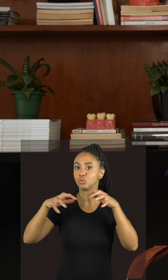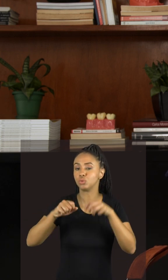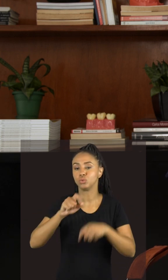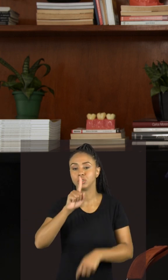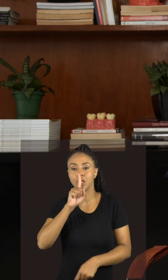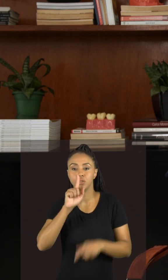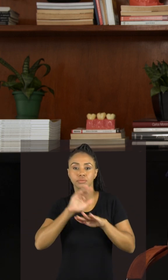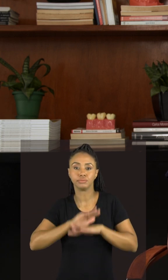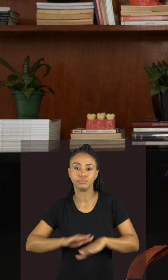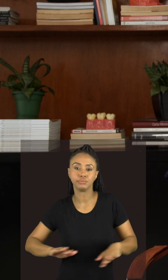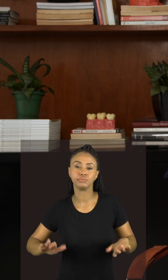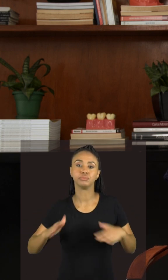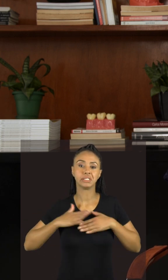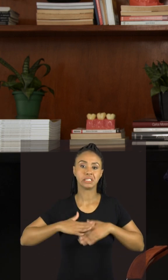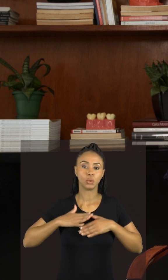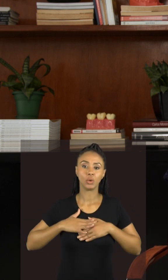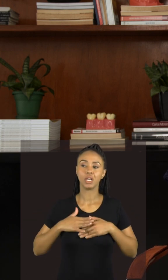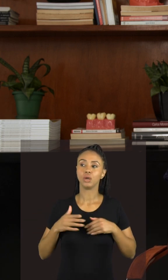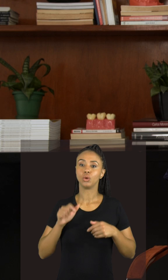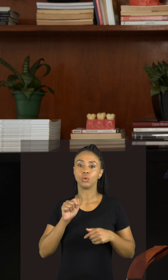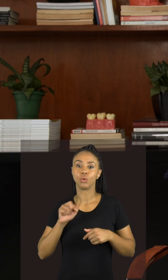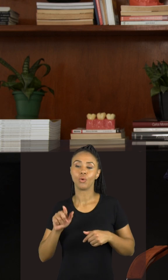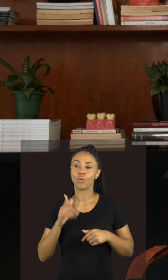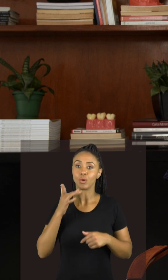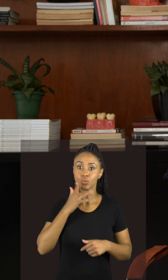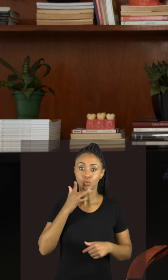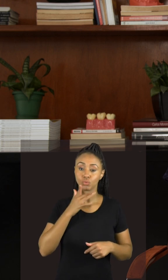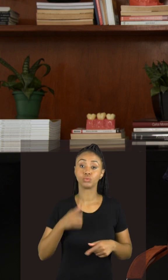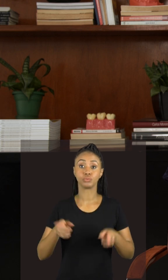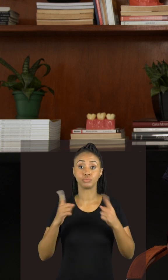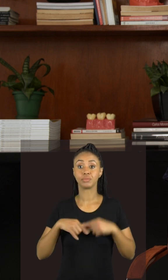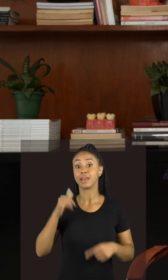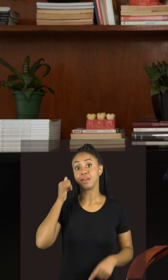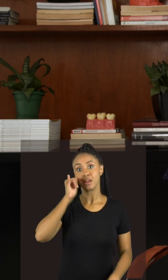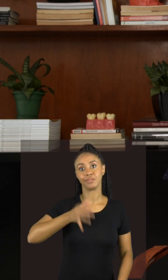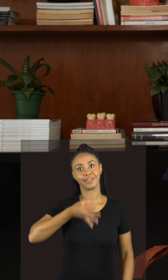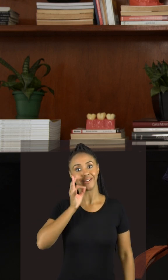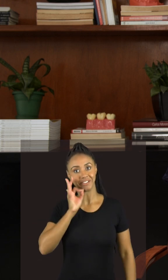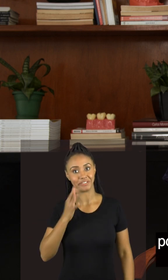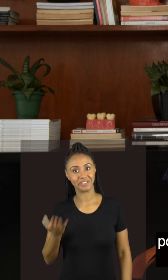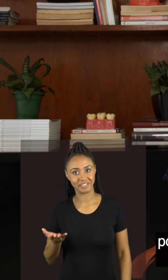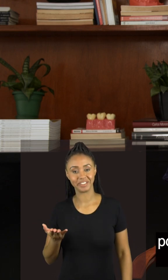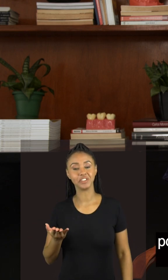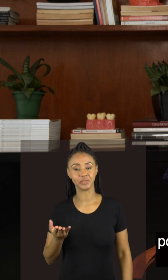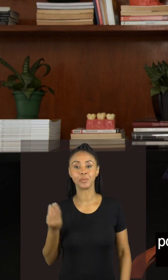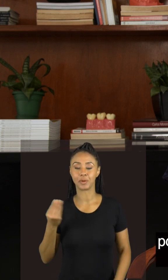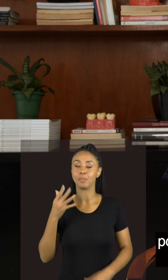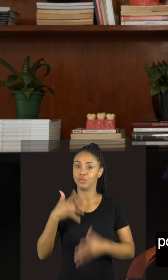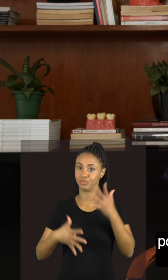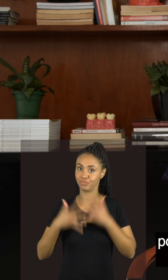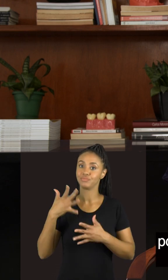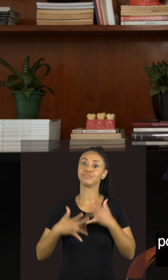silencioso fresquinho também para o sono acontecer evitar a cafeína antes de dormir porque a cafeína pode